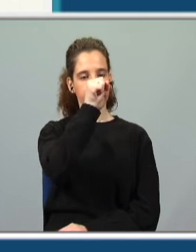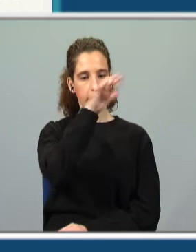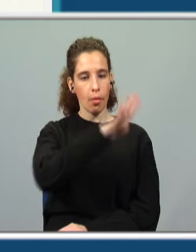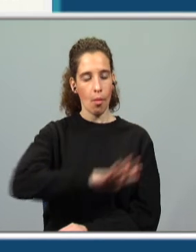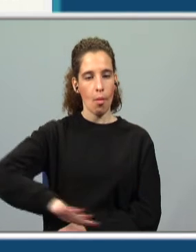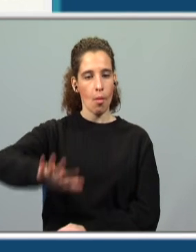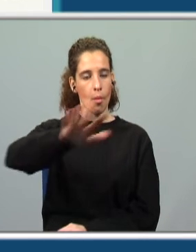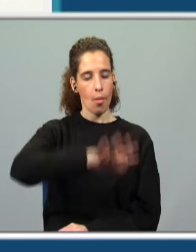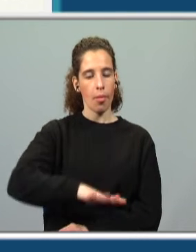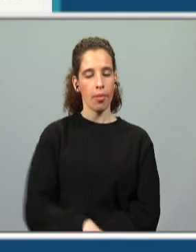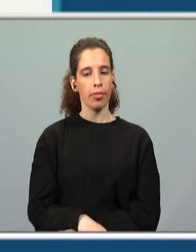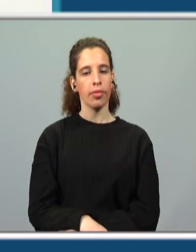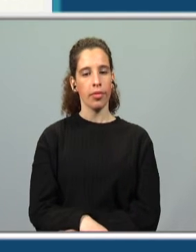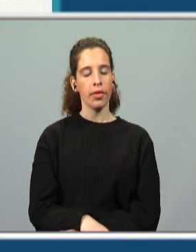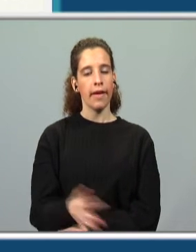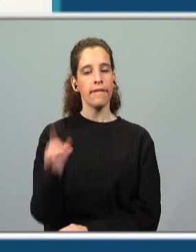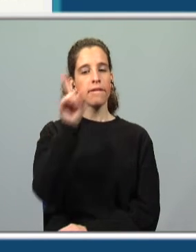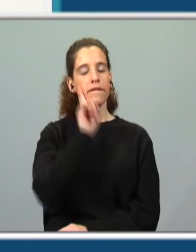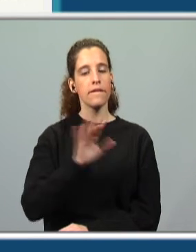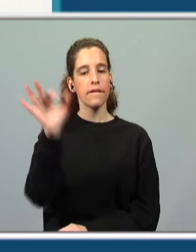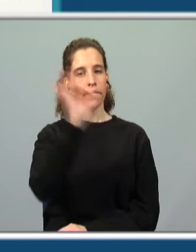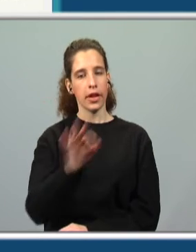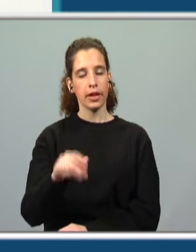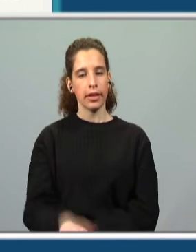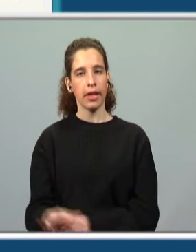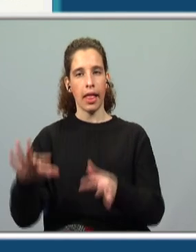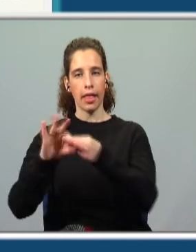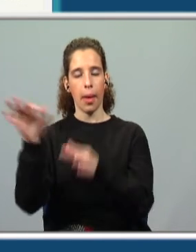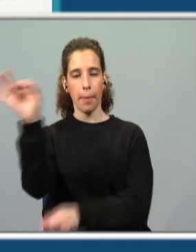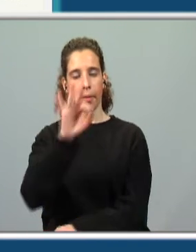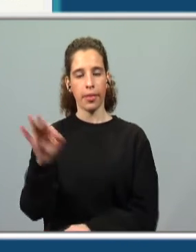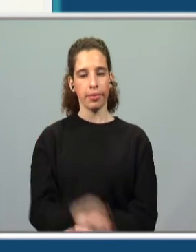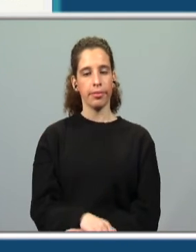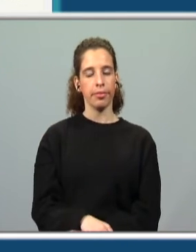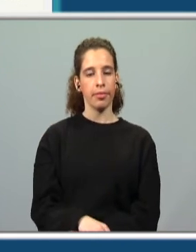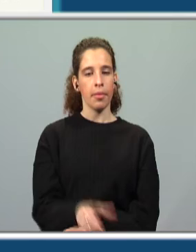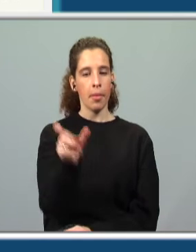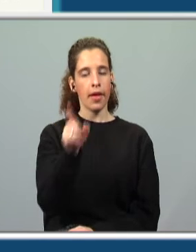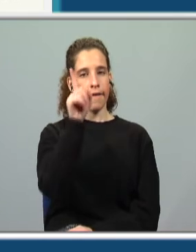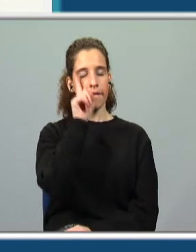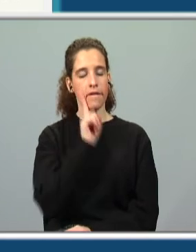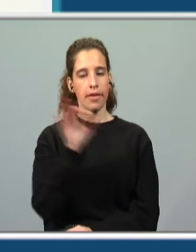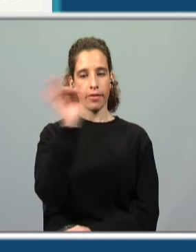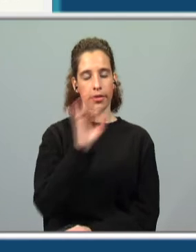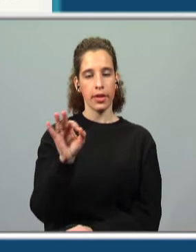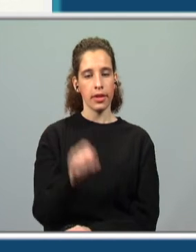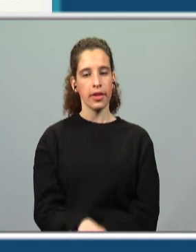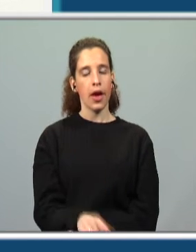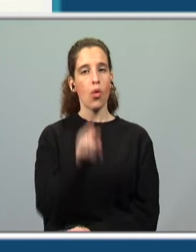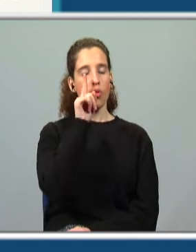ou seja, é a forma feminina francesa de francês. Ou seja, a palavra francesa é a forma feminina da palavra